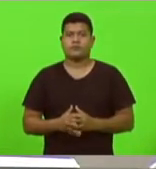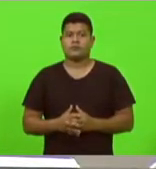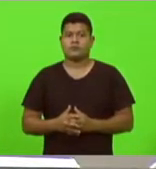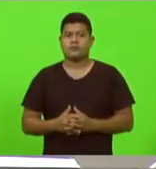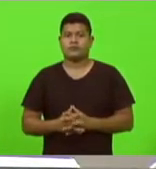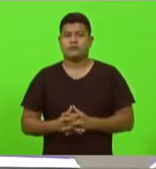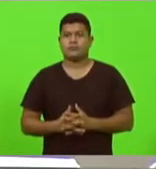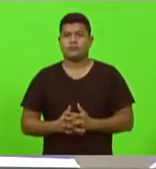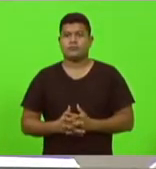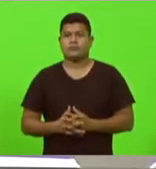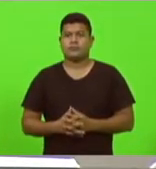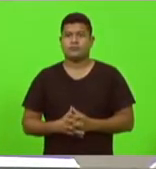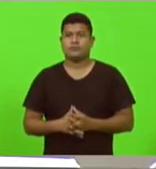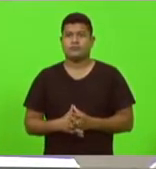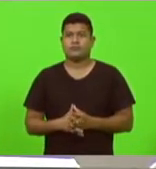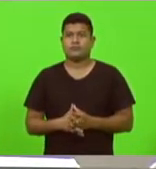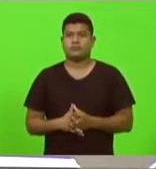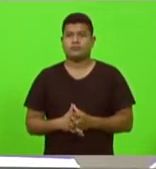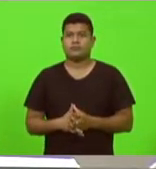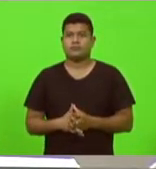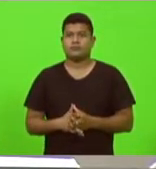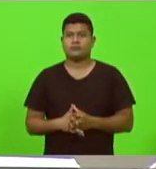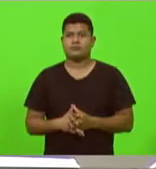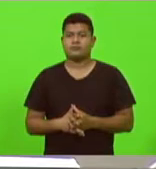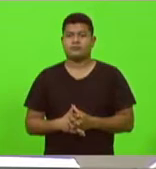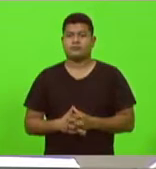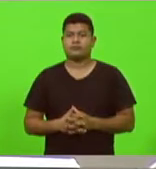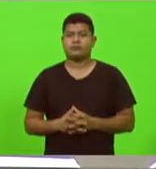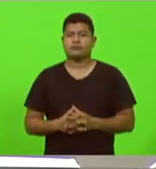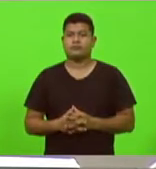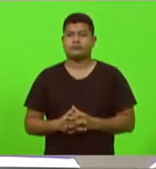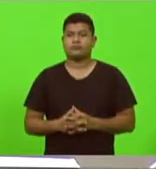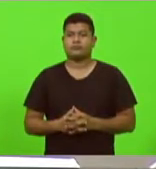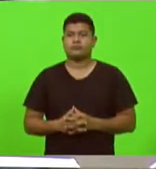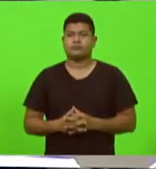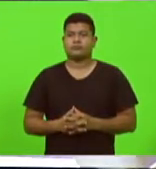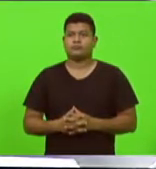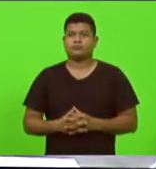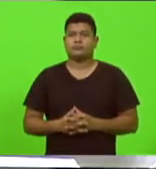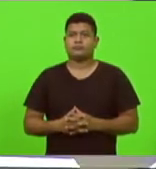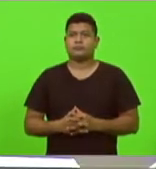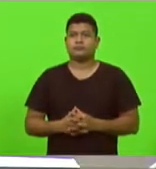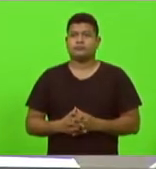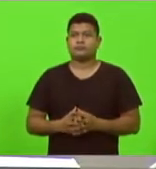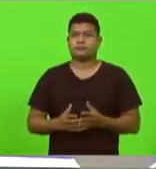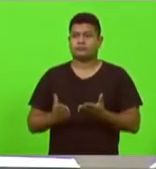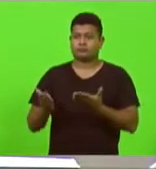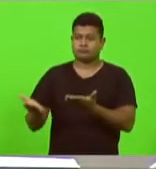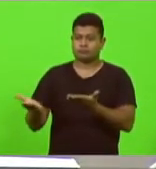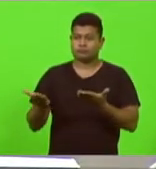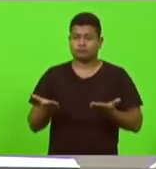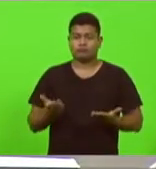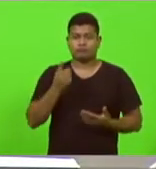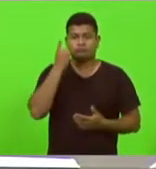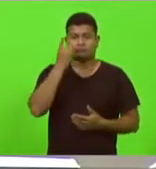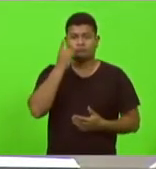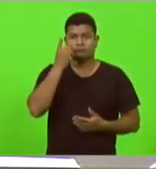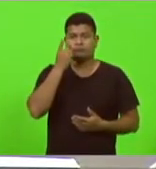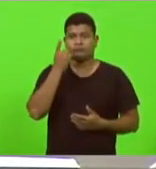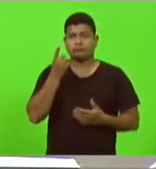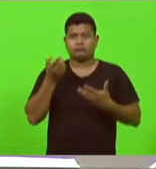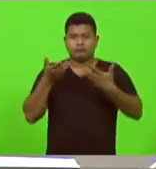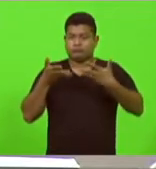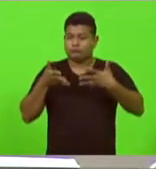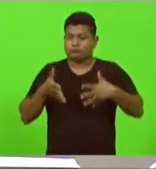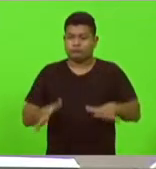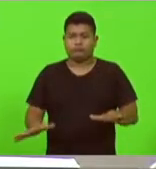Declinou. Daí o senhor passa para a próxima leitura. O deputado Carlito Messa declina da